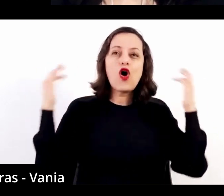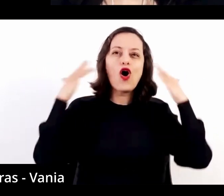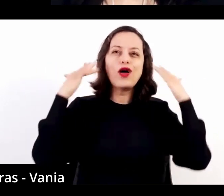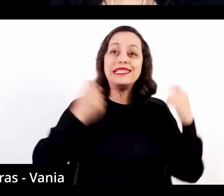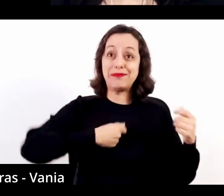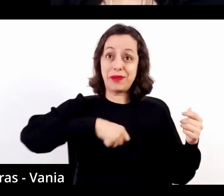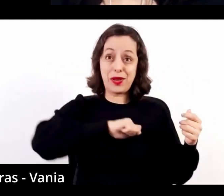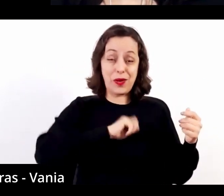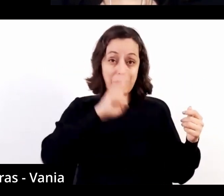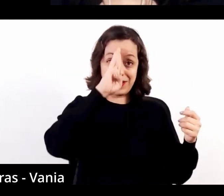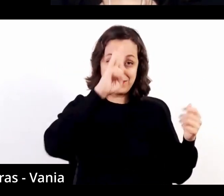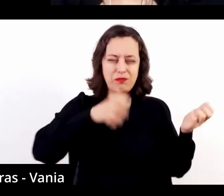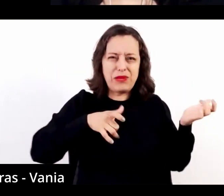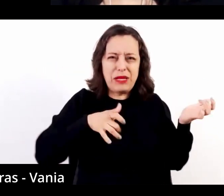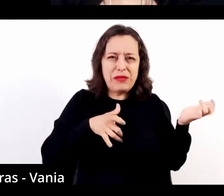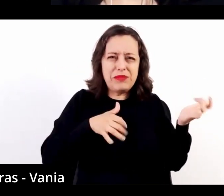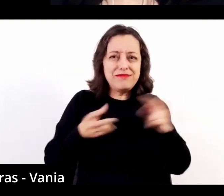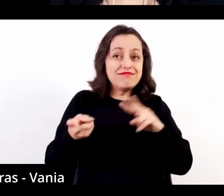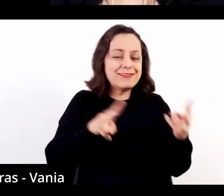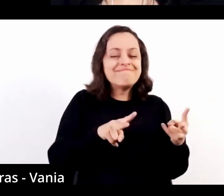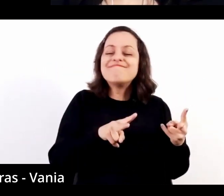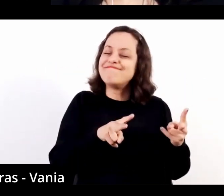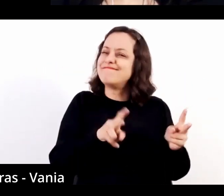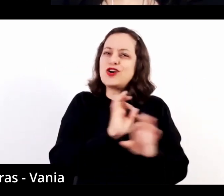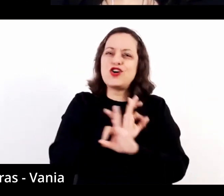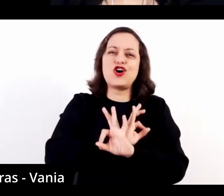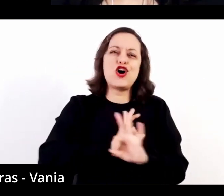espanhol, sobretudo, transcrito para violão.